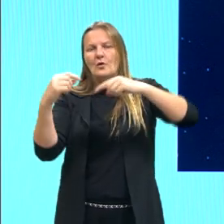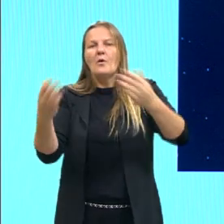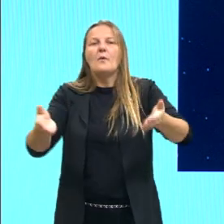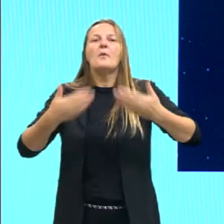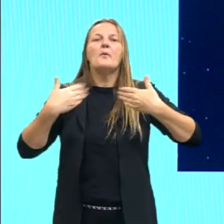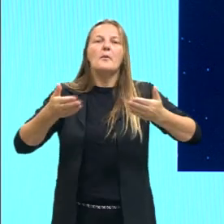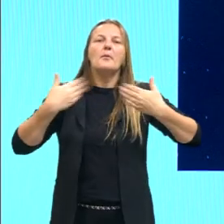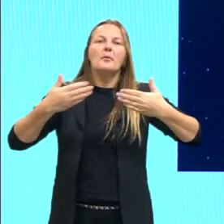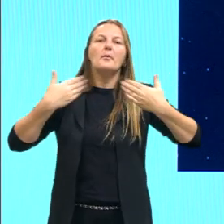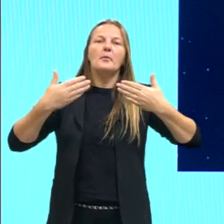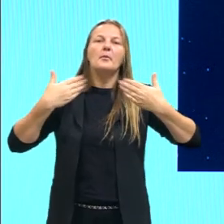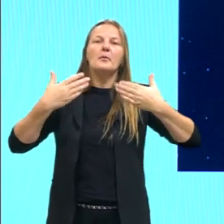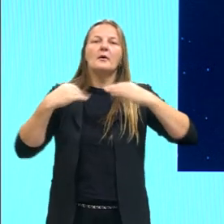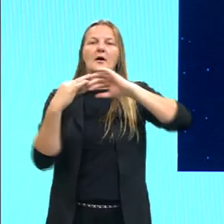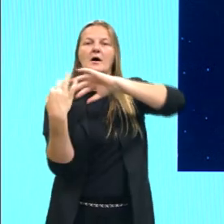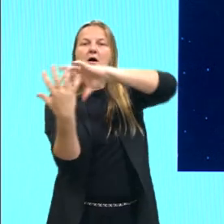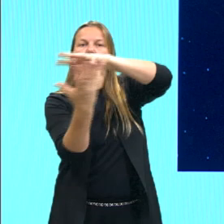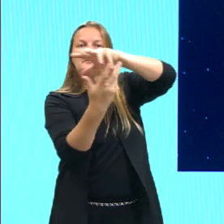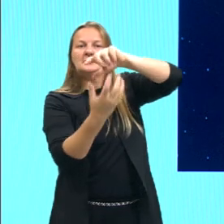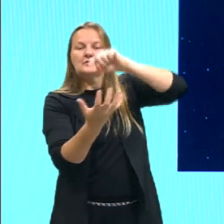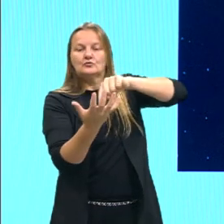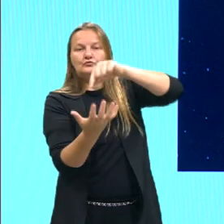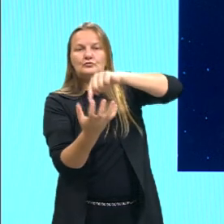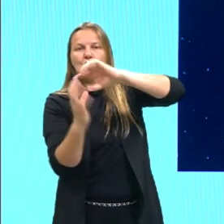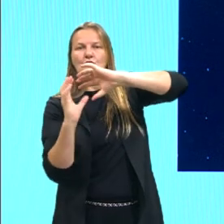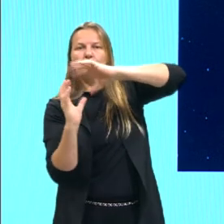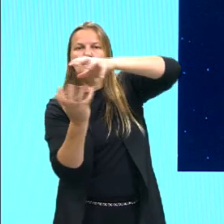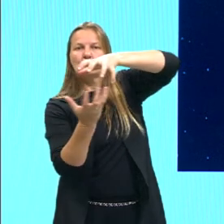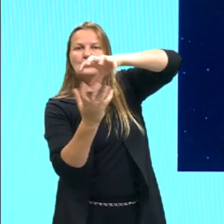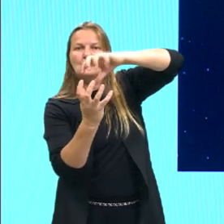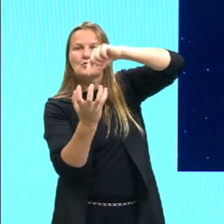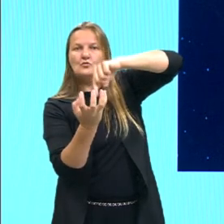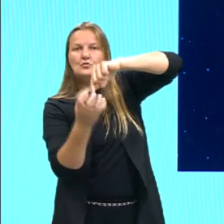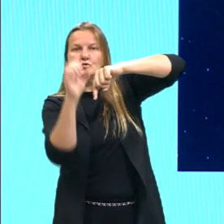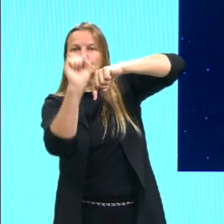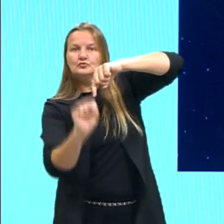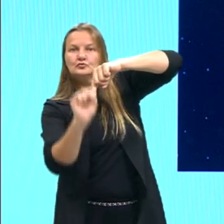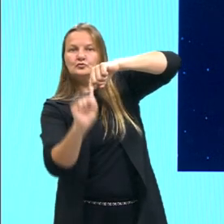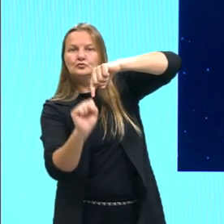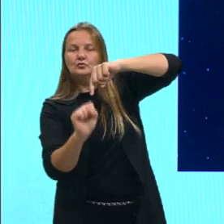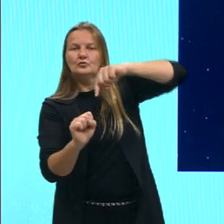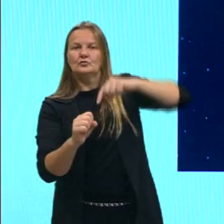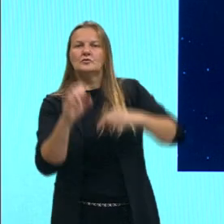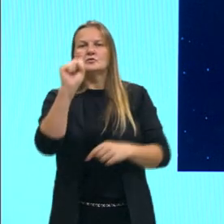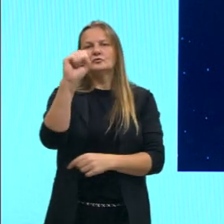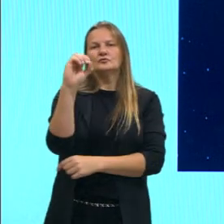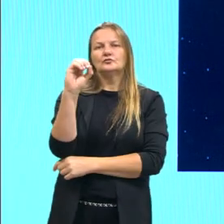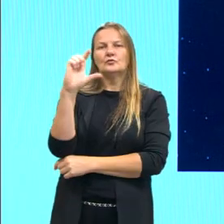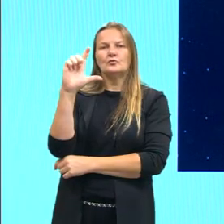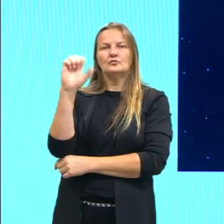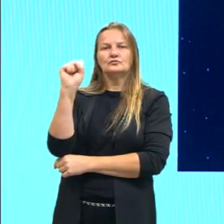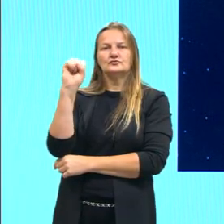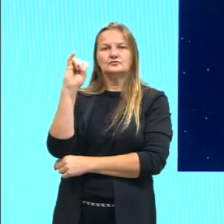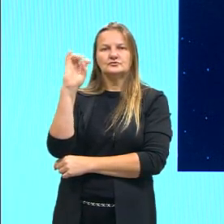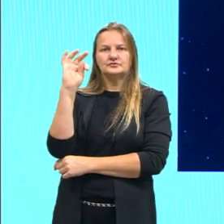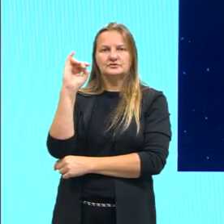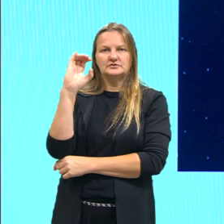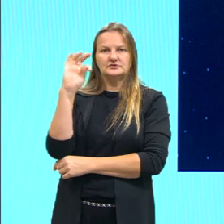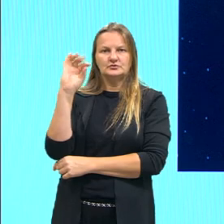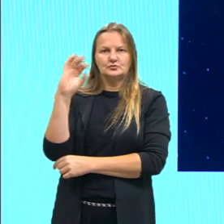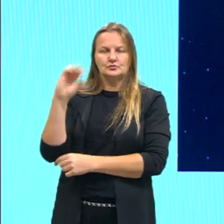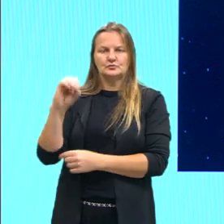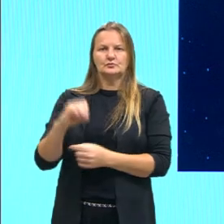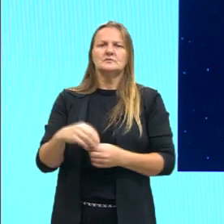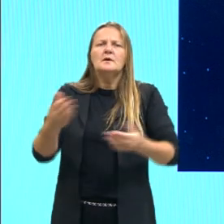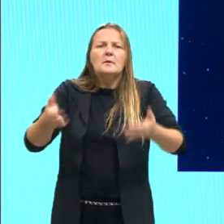no hemisfério Sul, certo, solstício, né, mais ou menos ali em 22 de dezembro começa o verão. Já